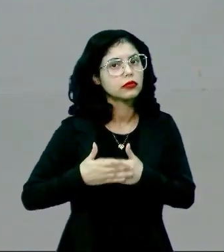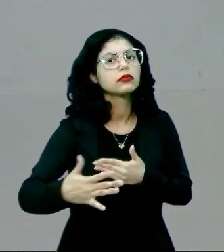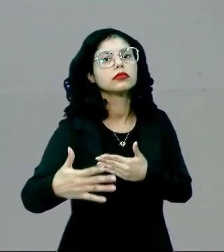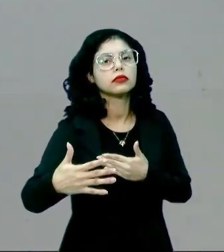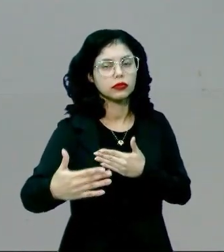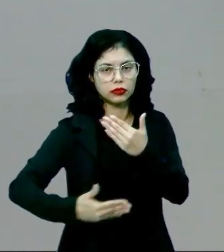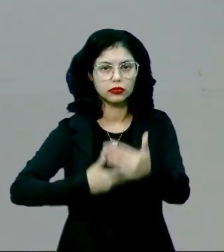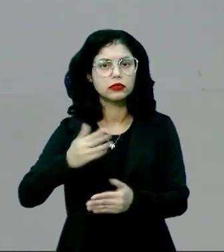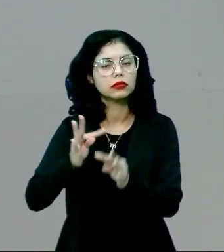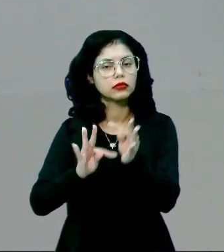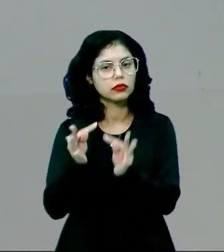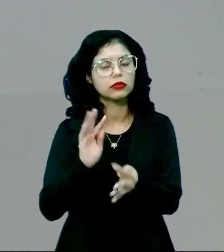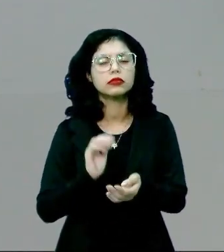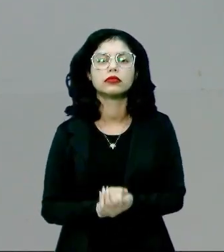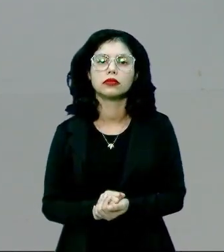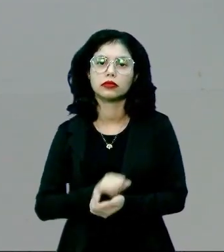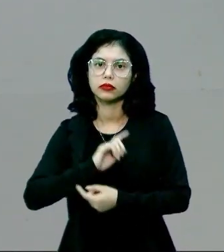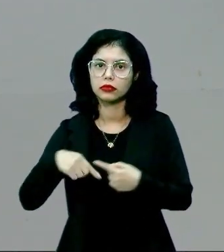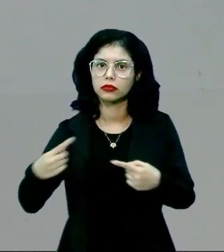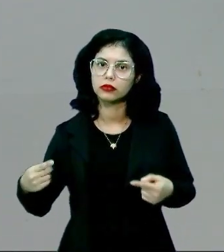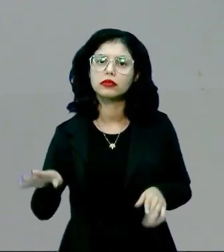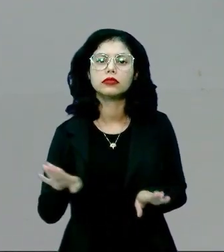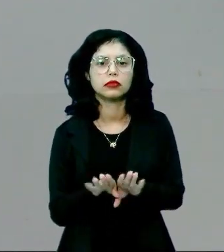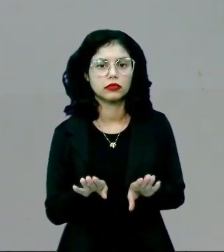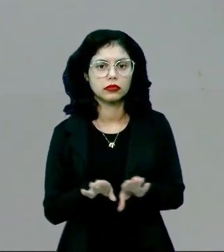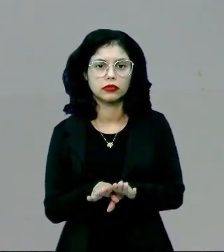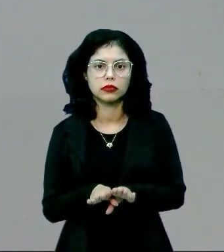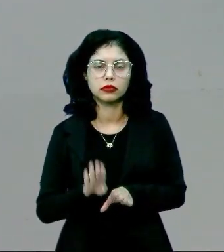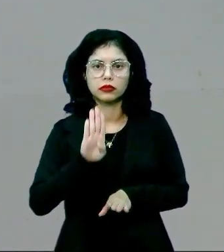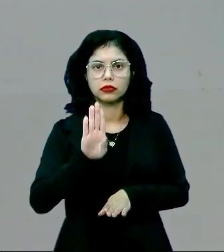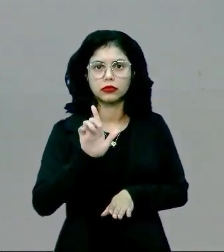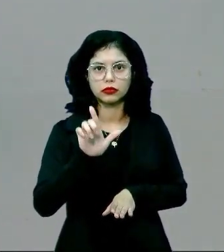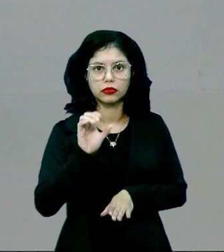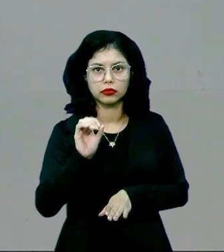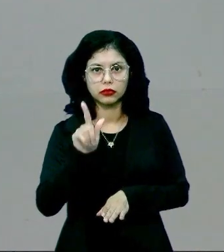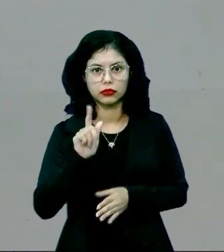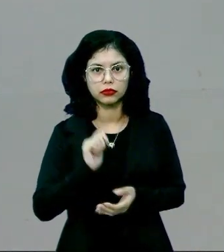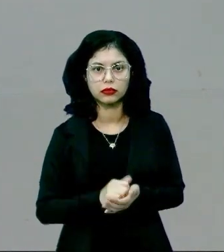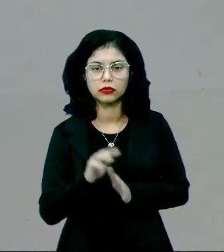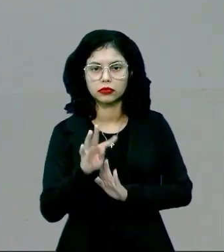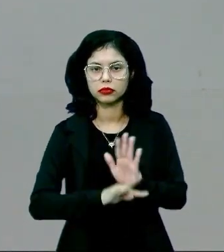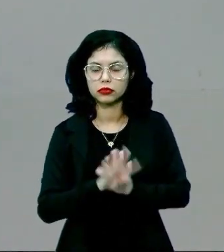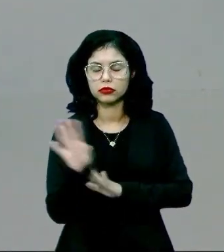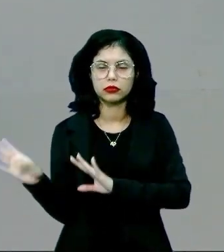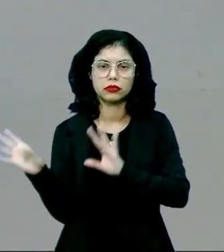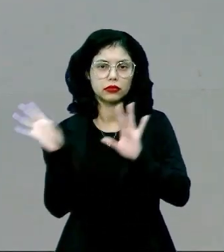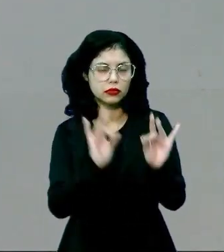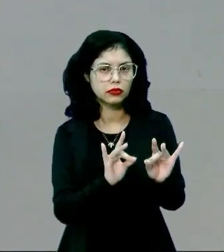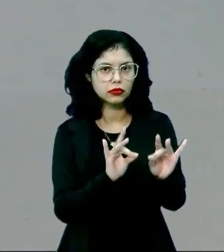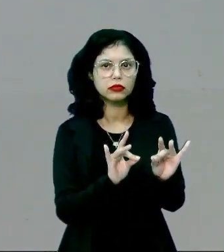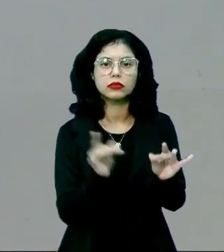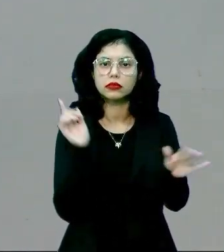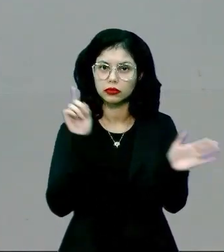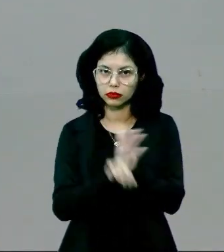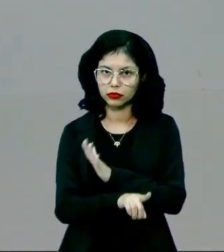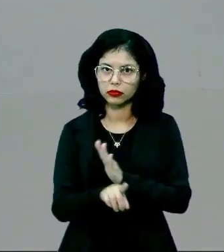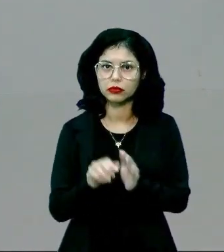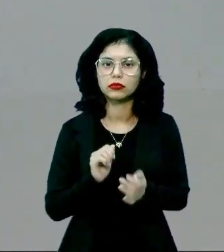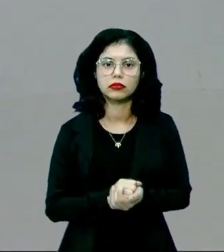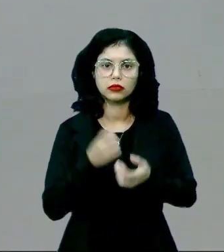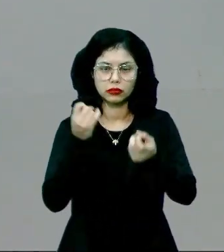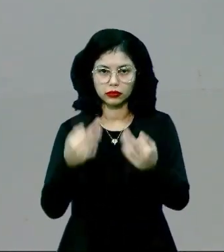que são essas páginas da internet que são denominadas de blogue. E o texto da questão,